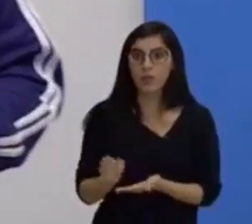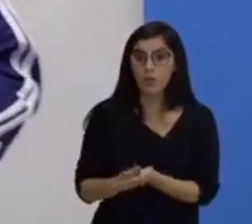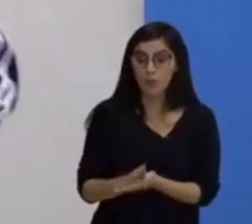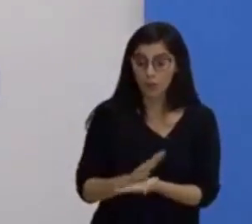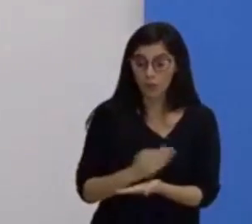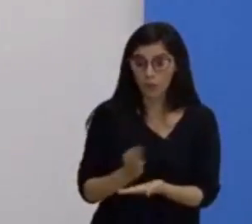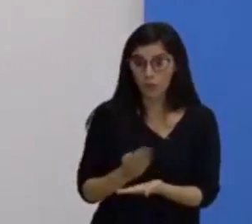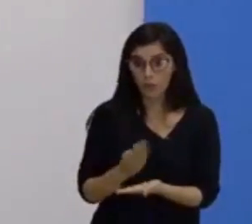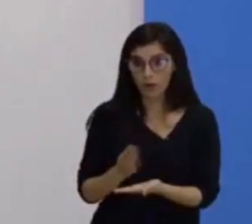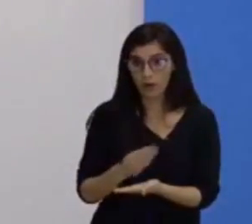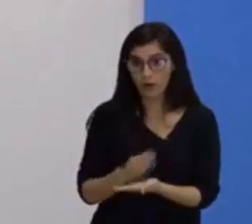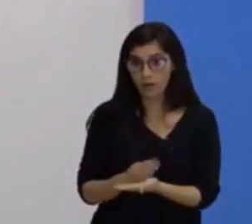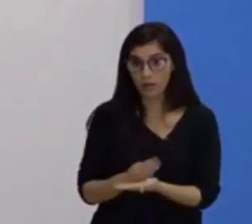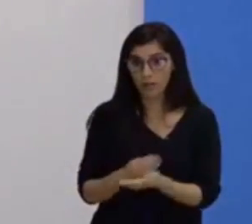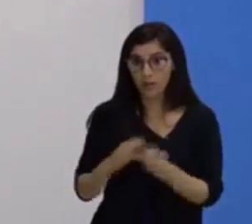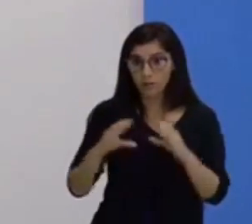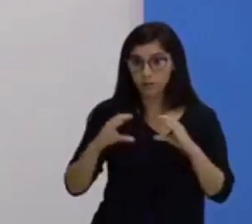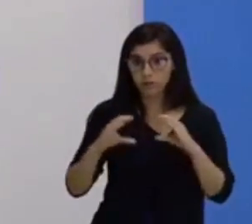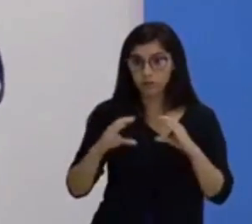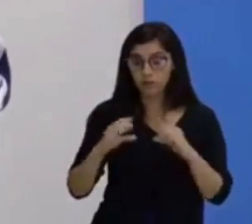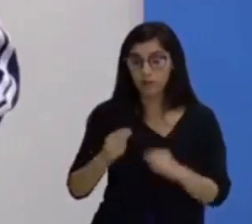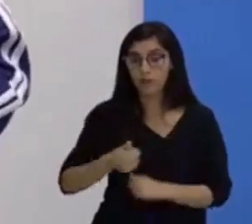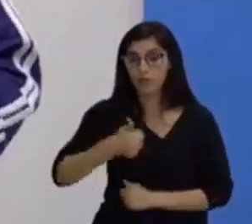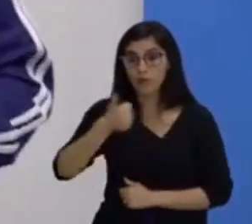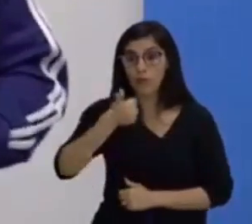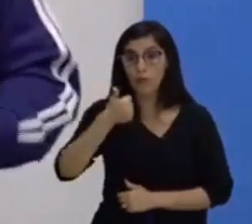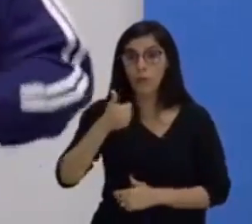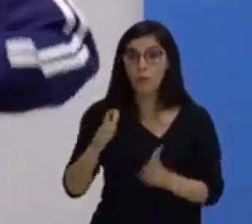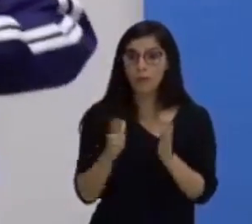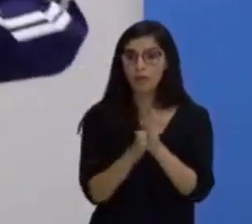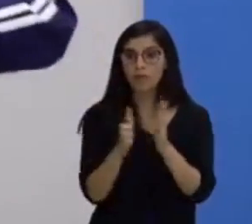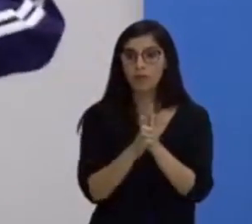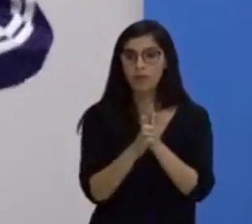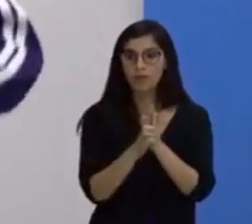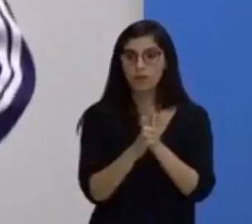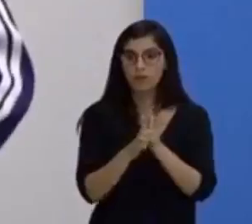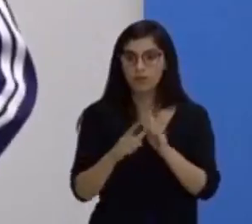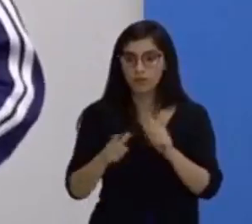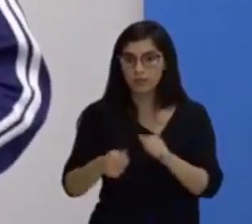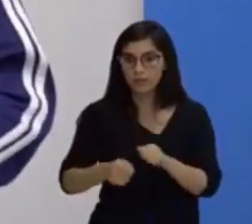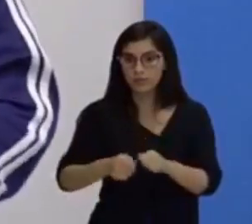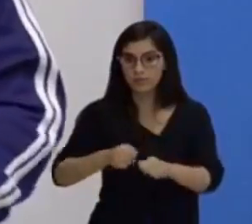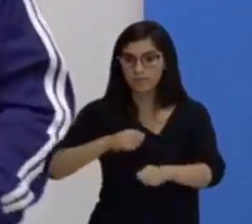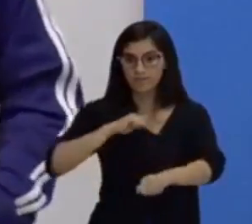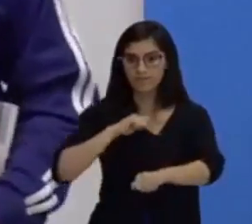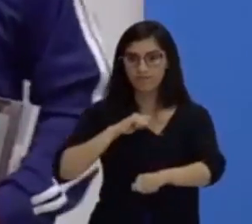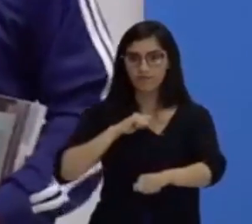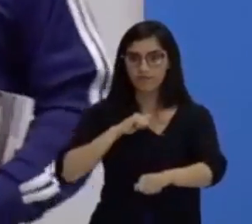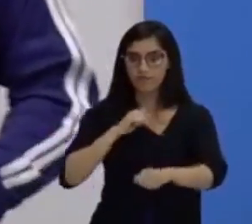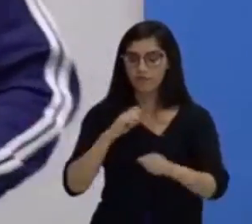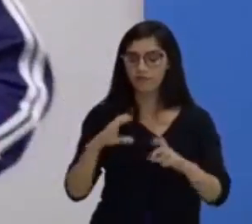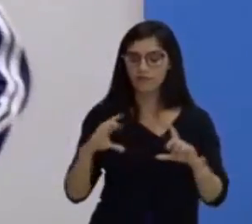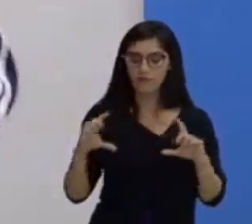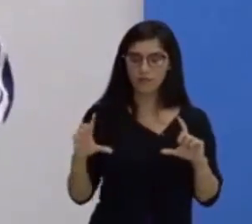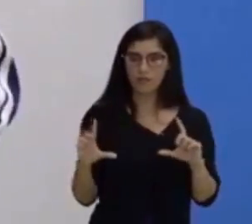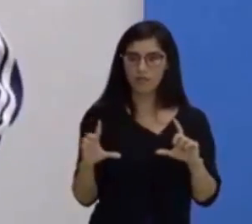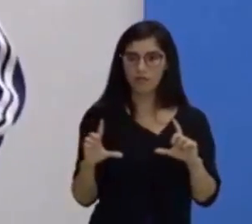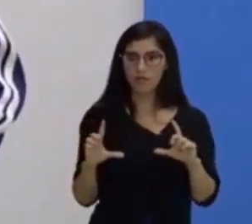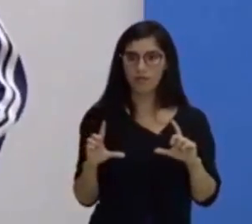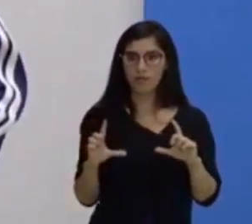uma folha de papel, só uma folha de papel, e você pegou e partiu essa folha de papel. Ficou fácil, não ficou?